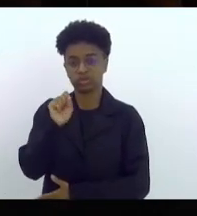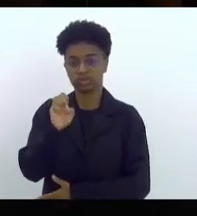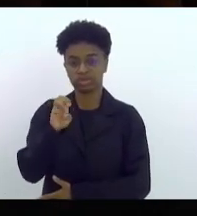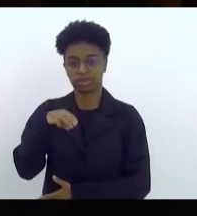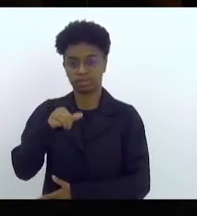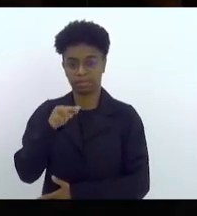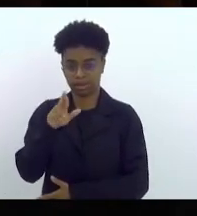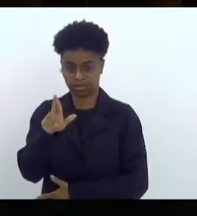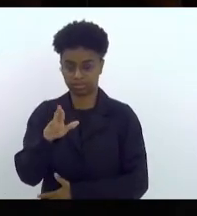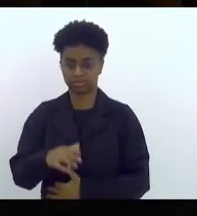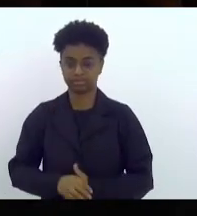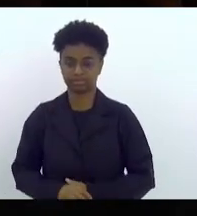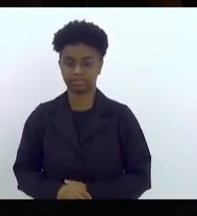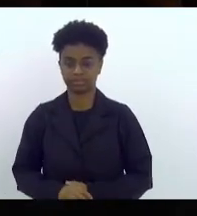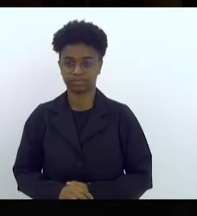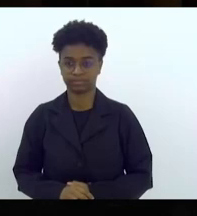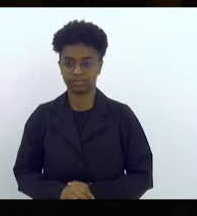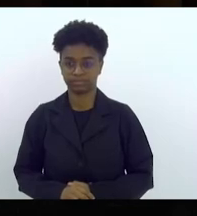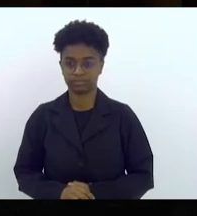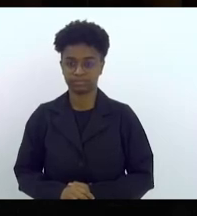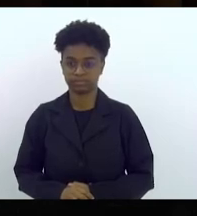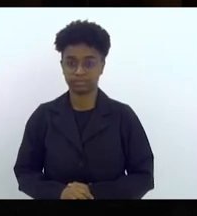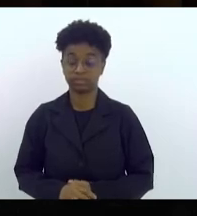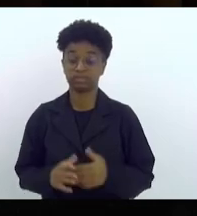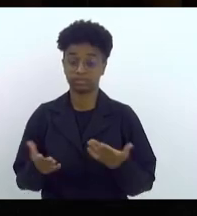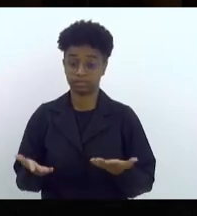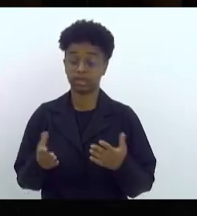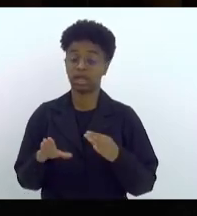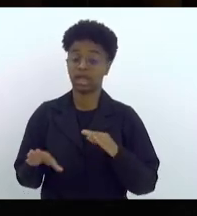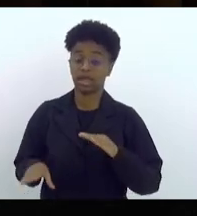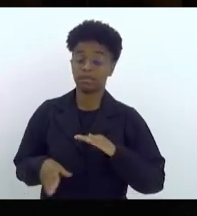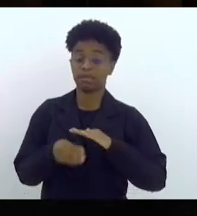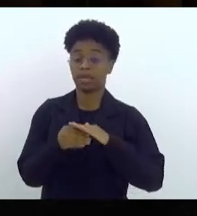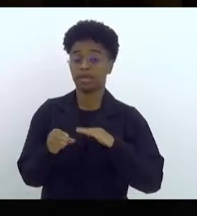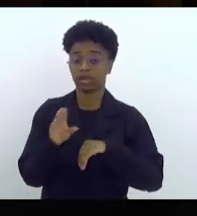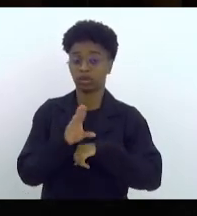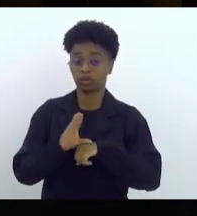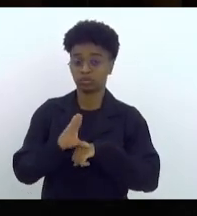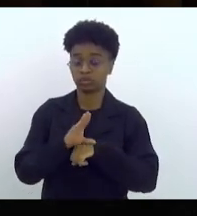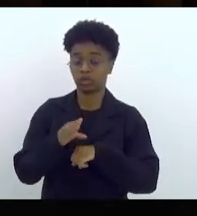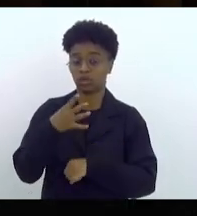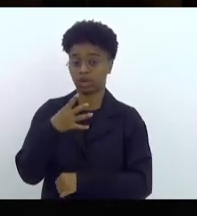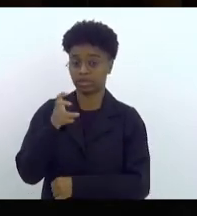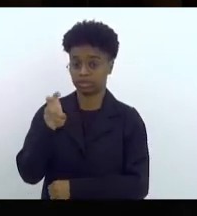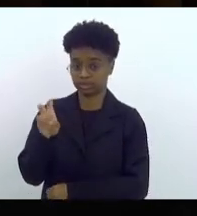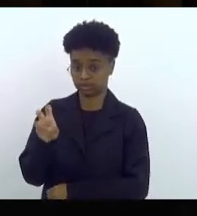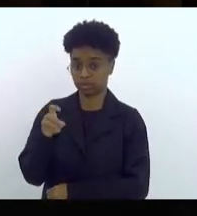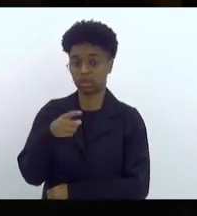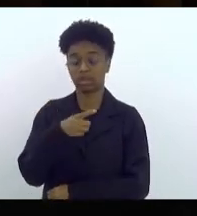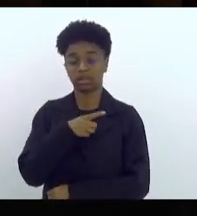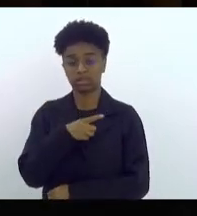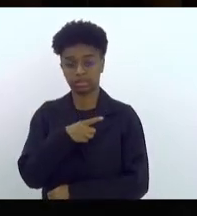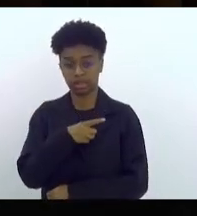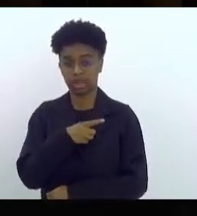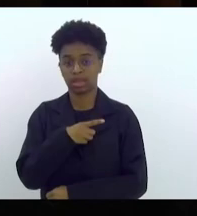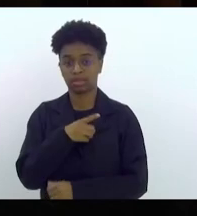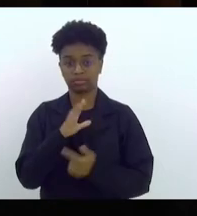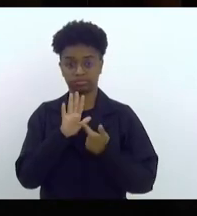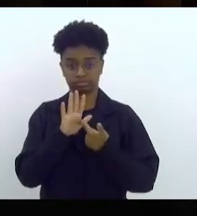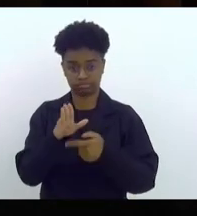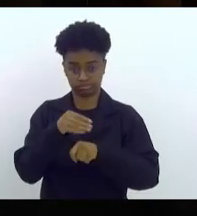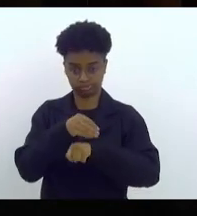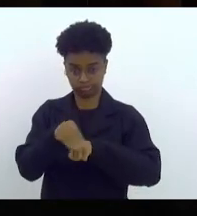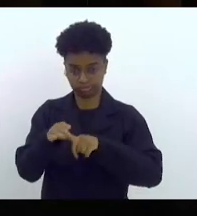que na emenda constitucional 45 tem um dispositivo que